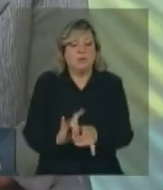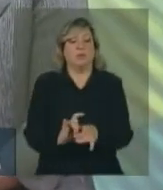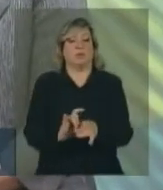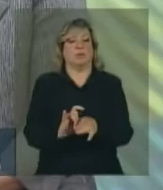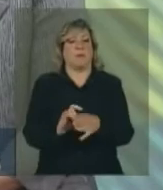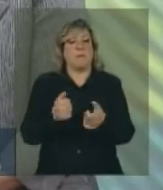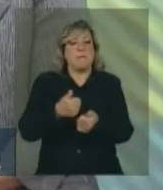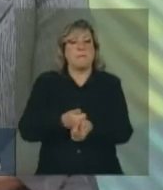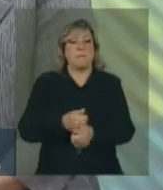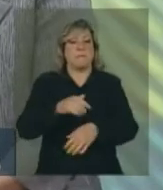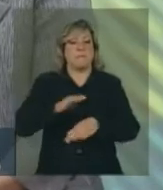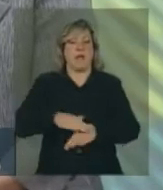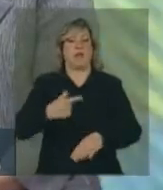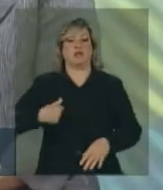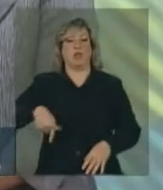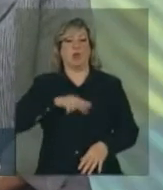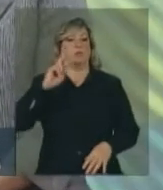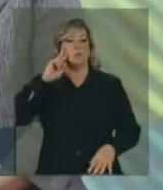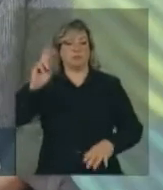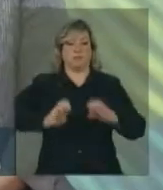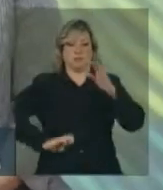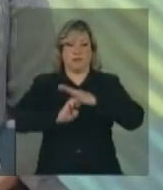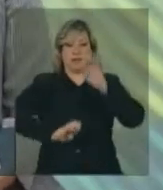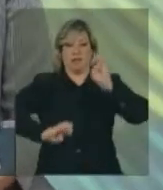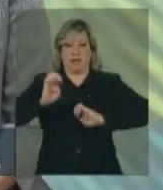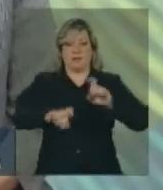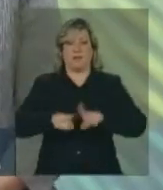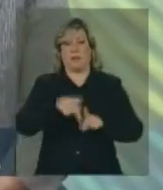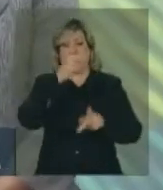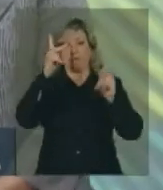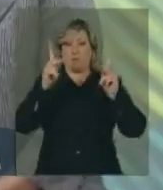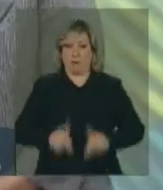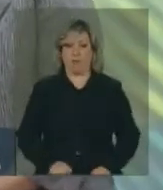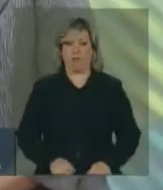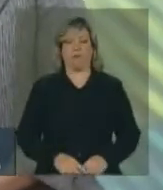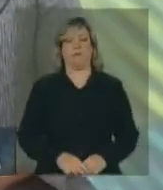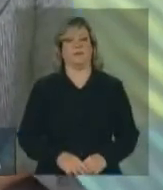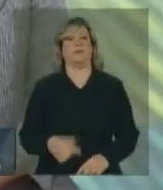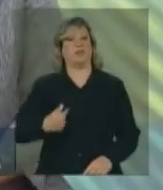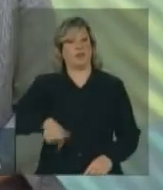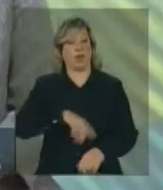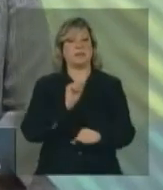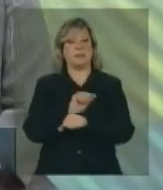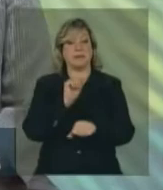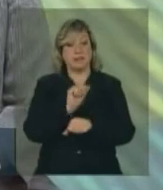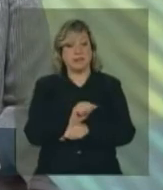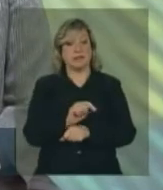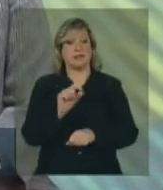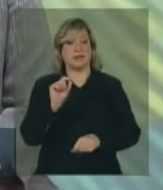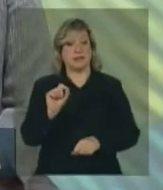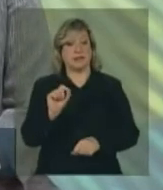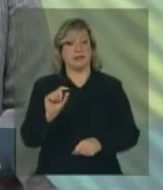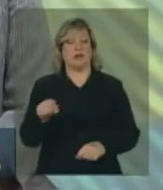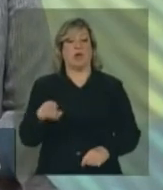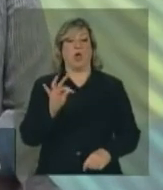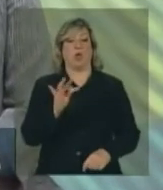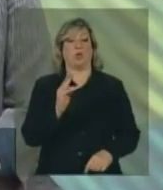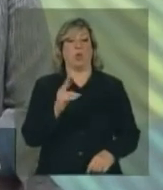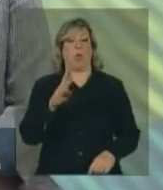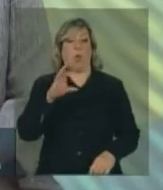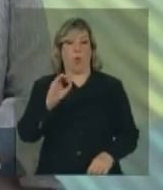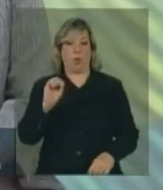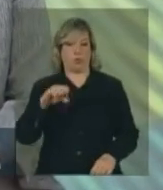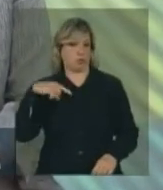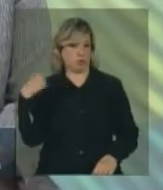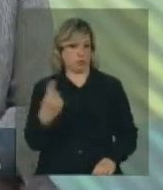de nossos empresários e de nossos povos. Esperamos que a paixão turca pelo futebol,